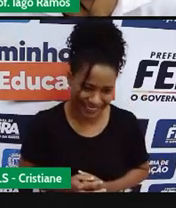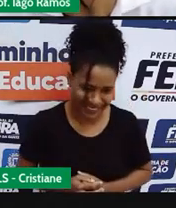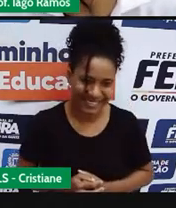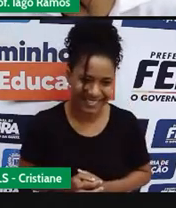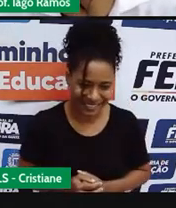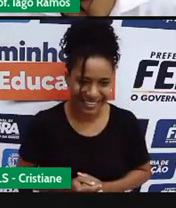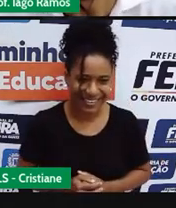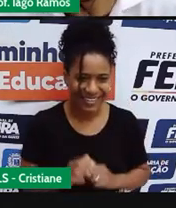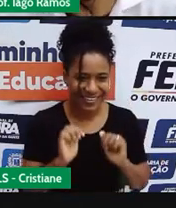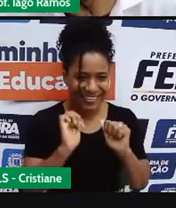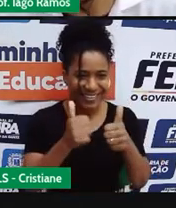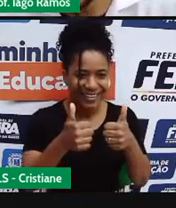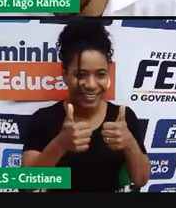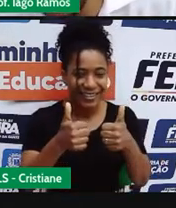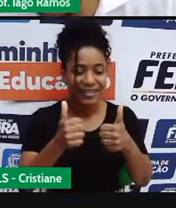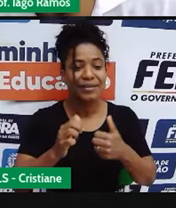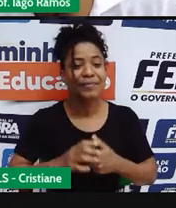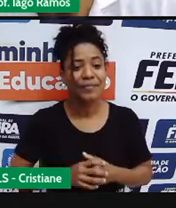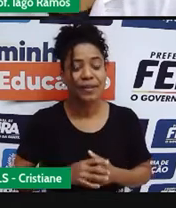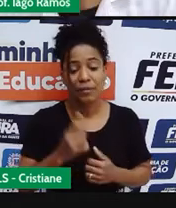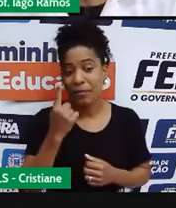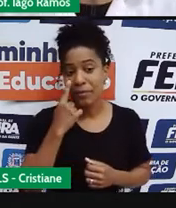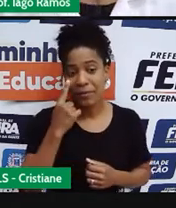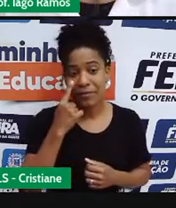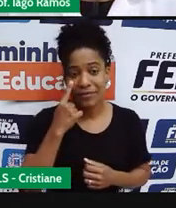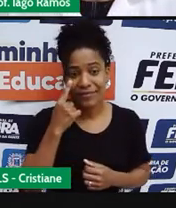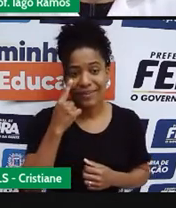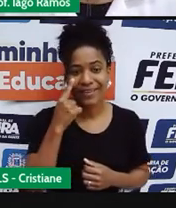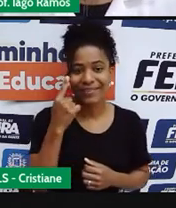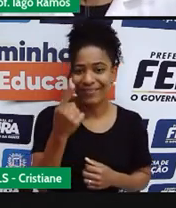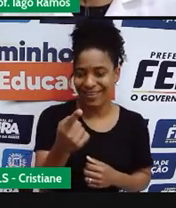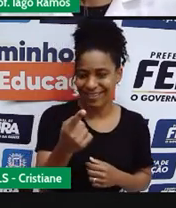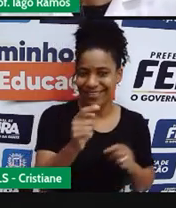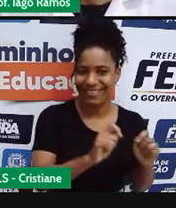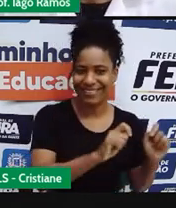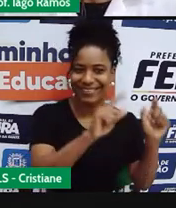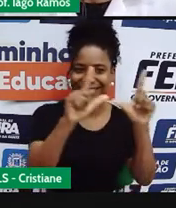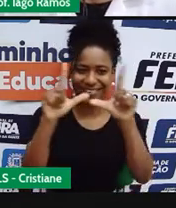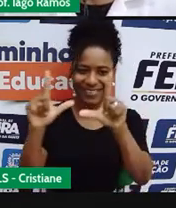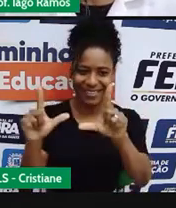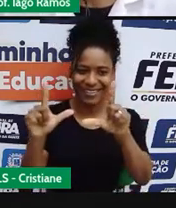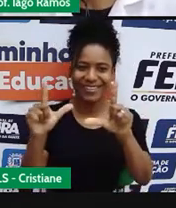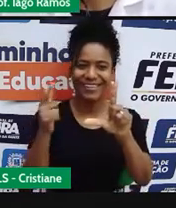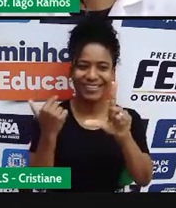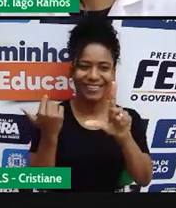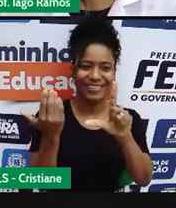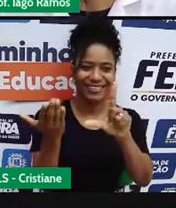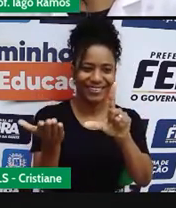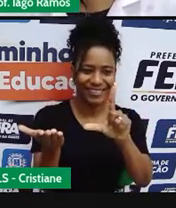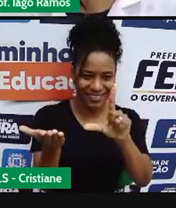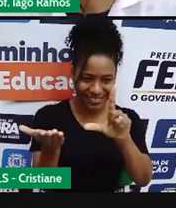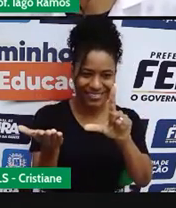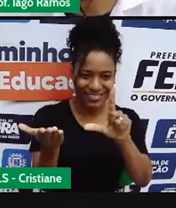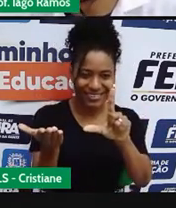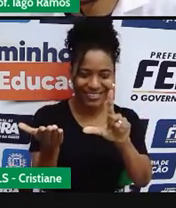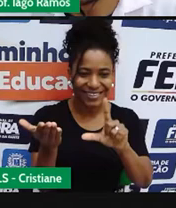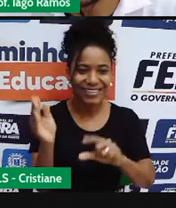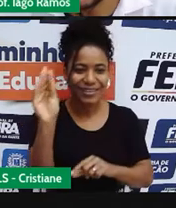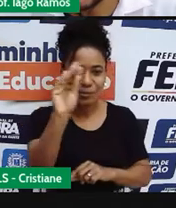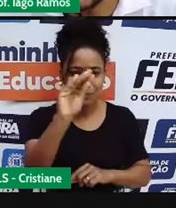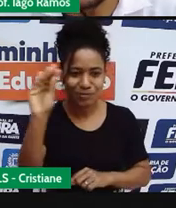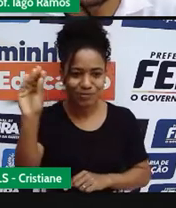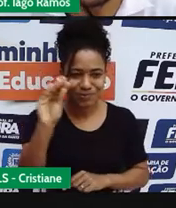certo? E para a gente ver isso, claro, que a gente vai lá para o nosso quadro, a nossa lousa